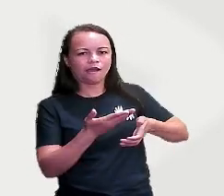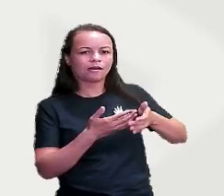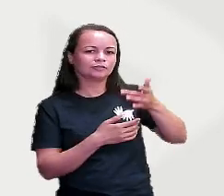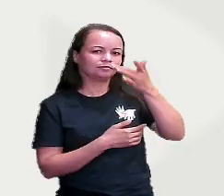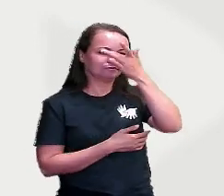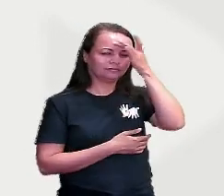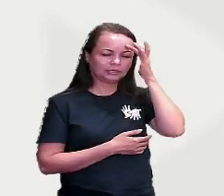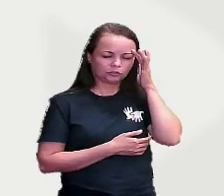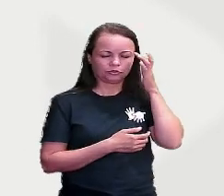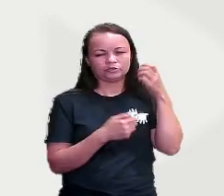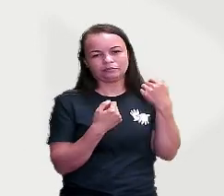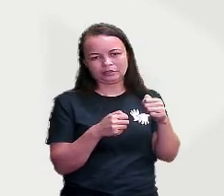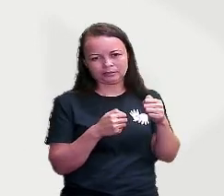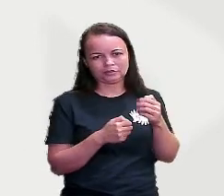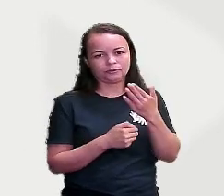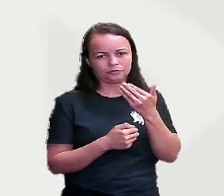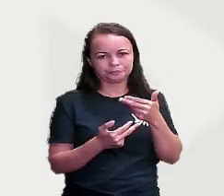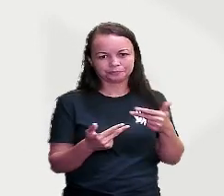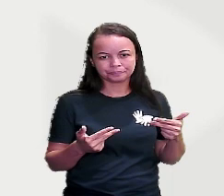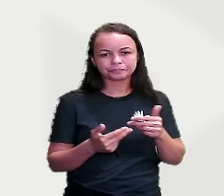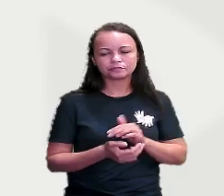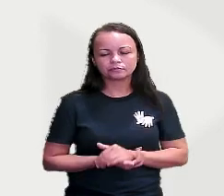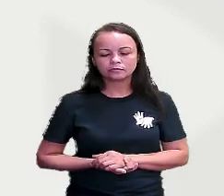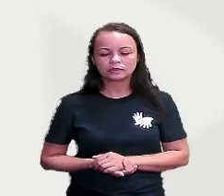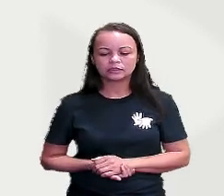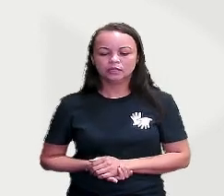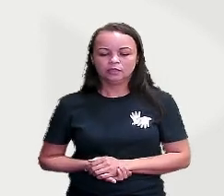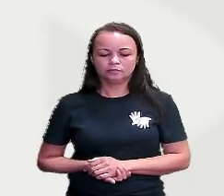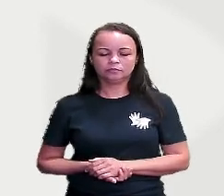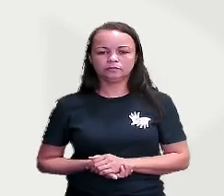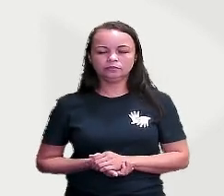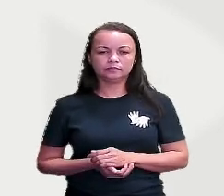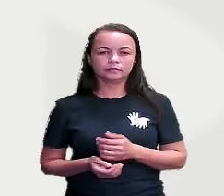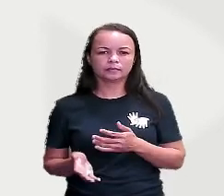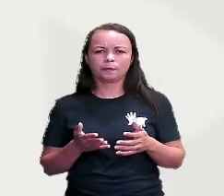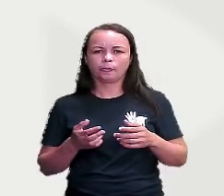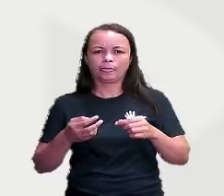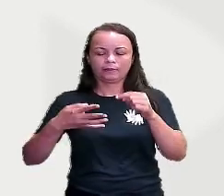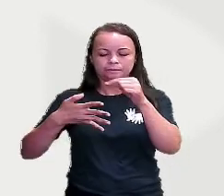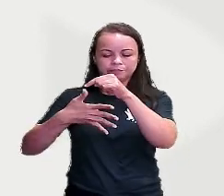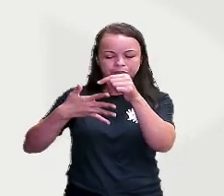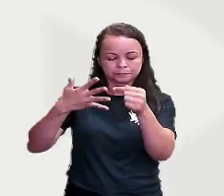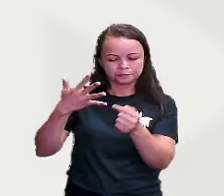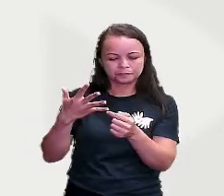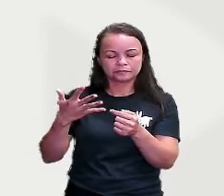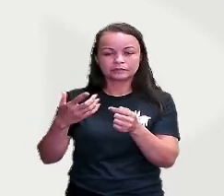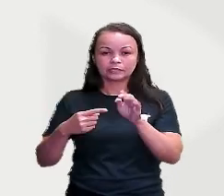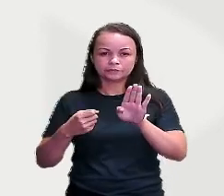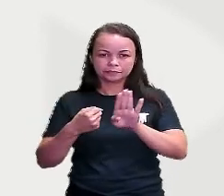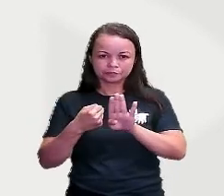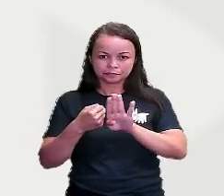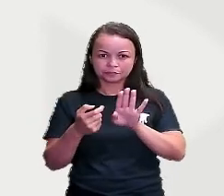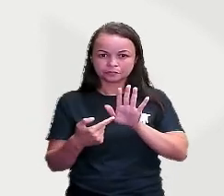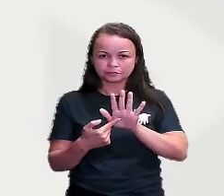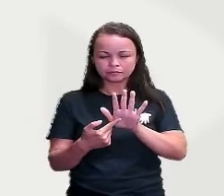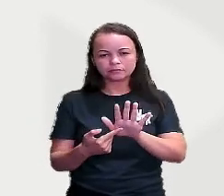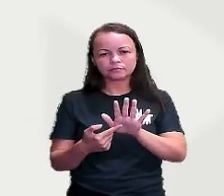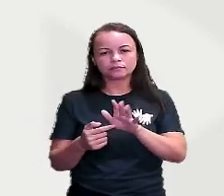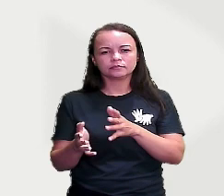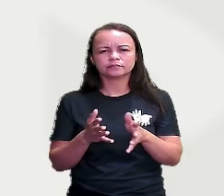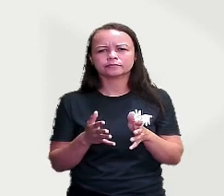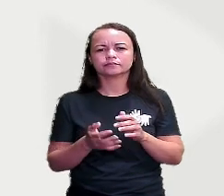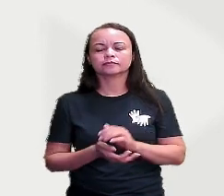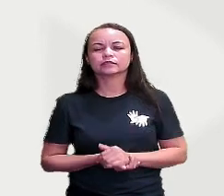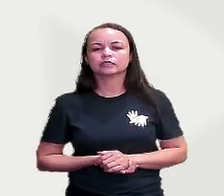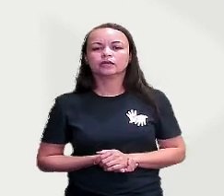que estão precisando de alimento. Então, ó, liste pelo menos 5 substantivos que aparecem nesse infográfico. Relembrando,